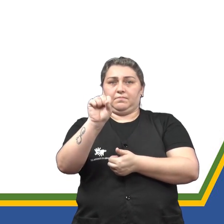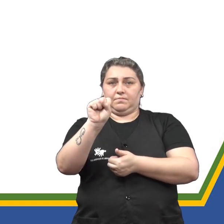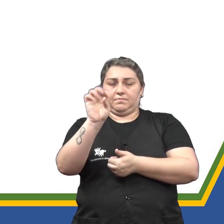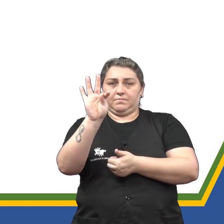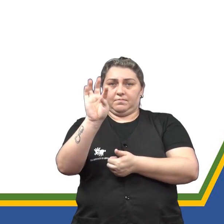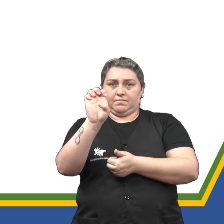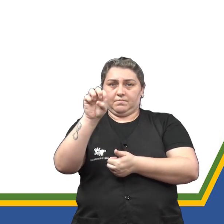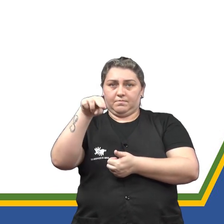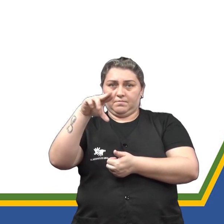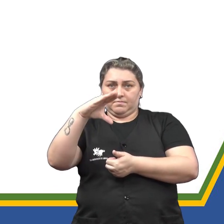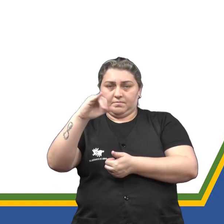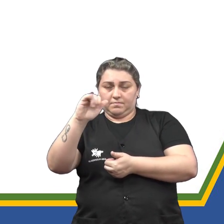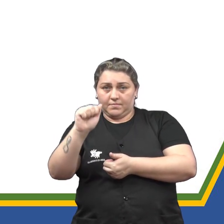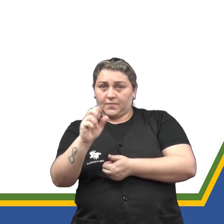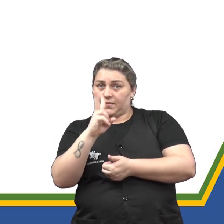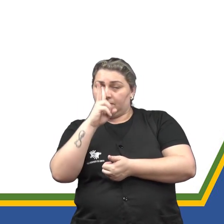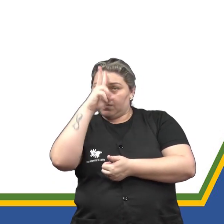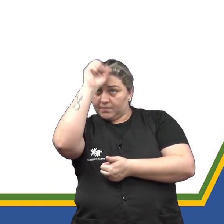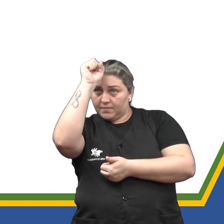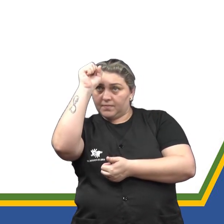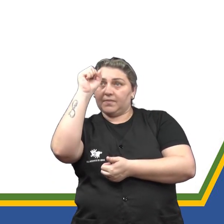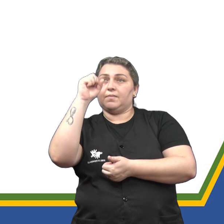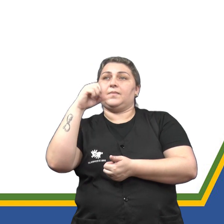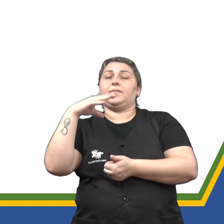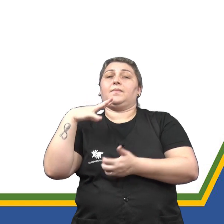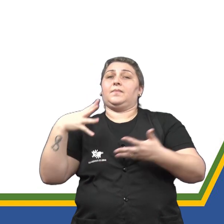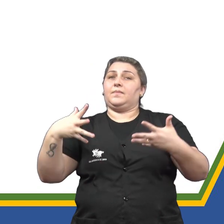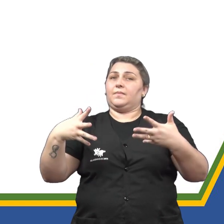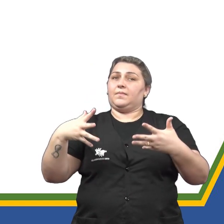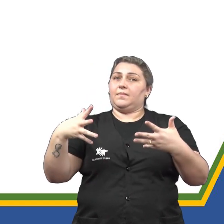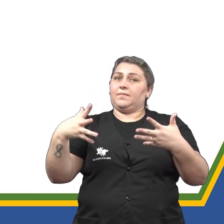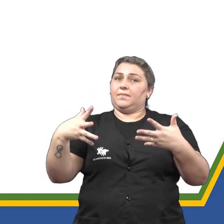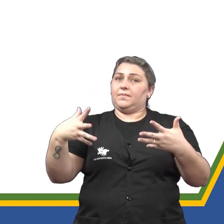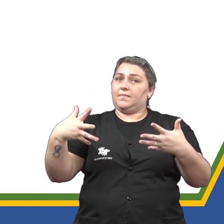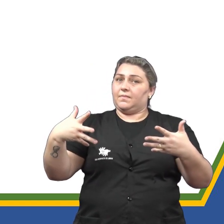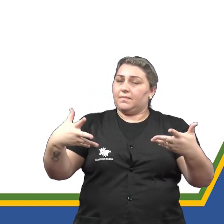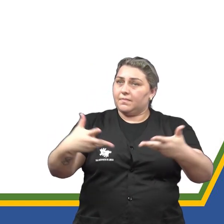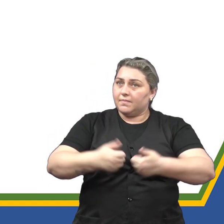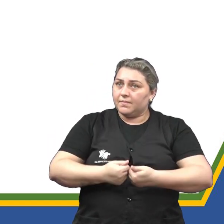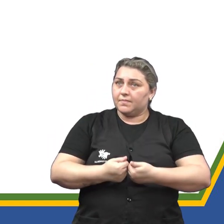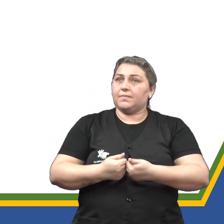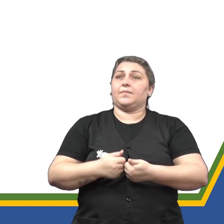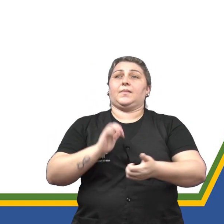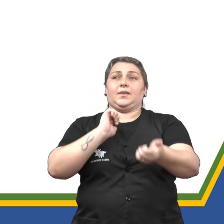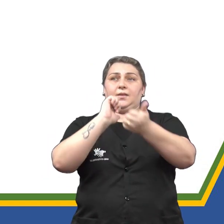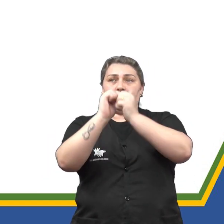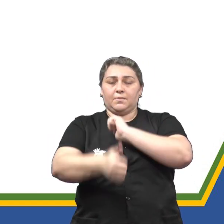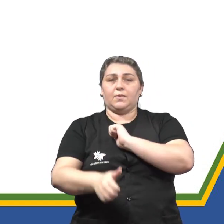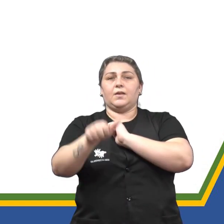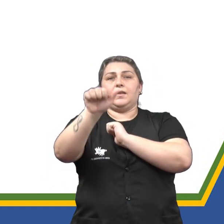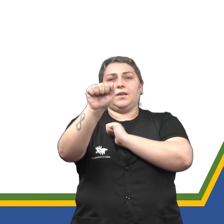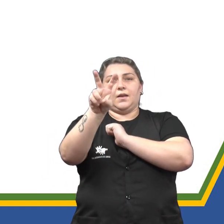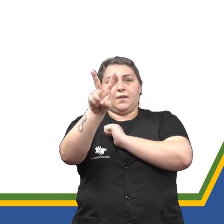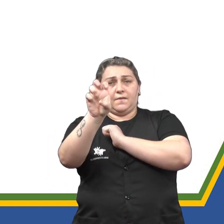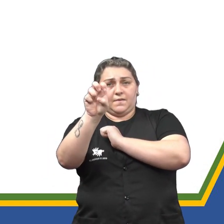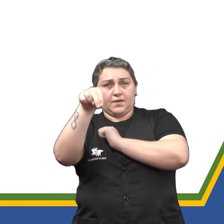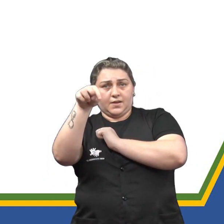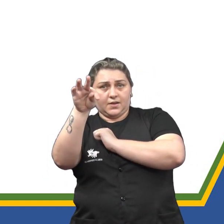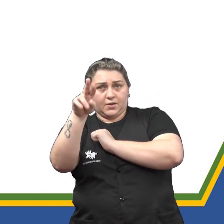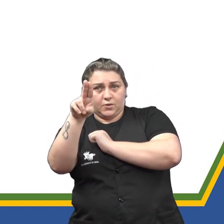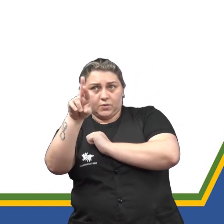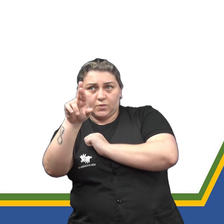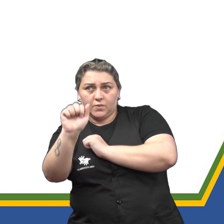são A, esporte de aventura, B, habilidade motora, C,